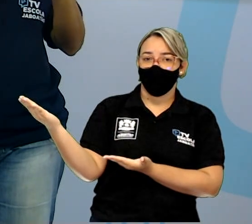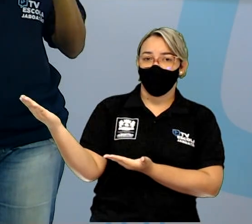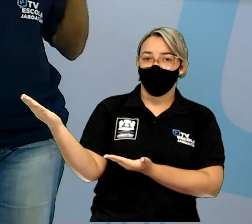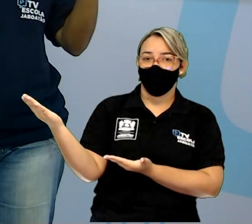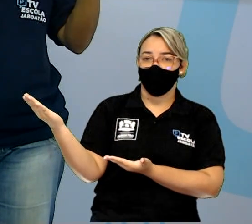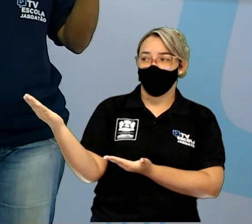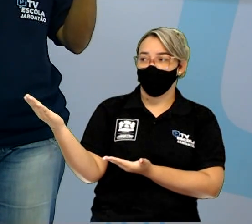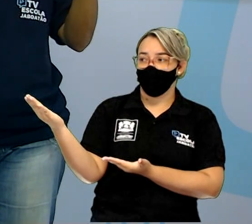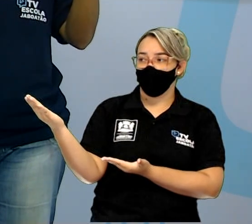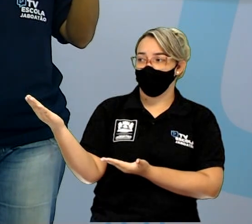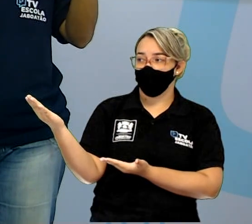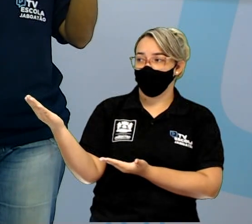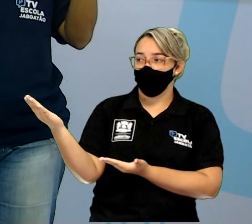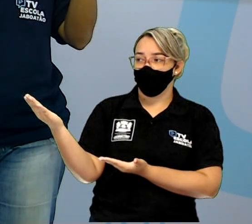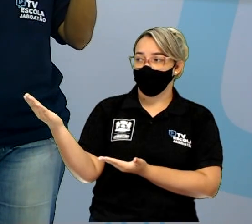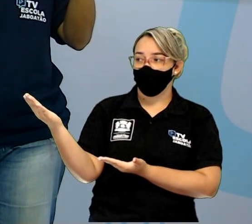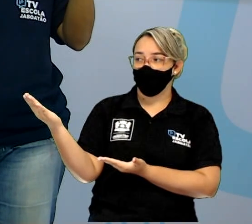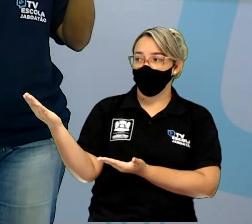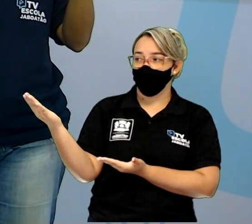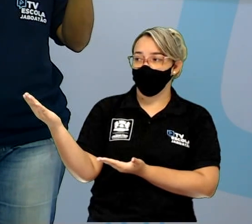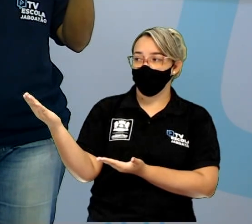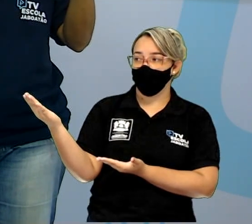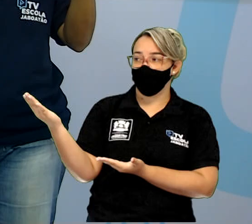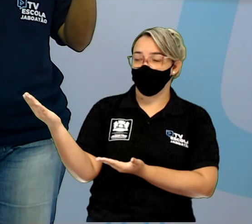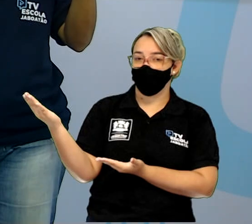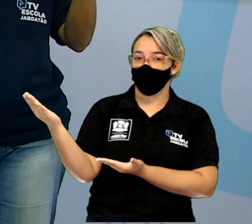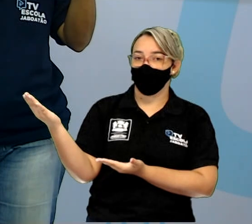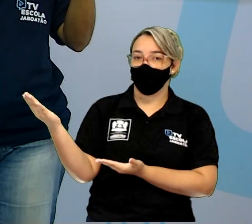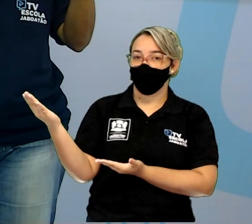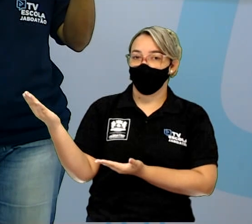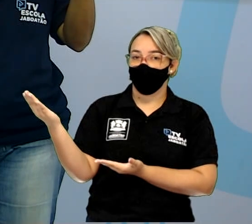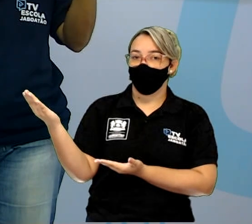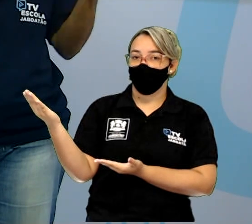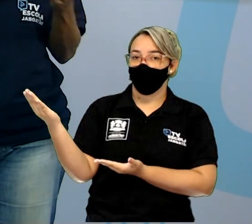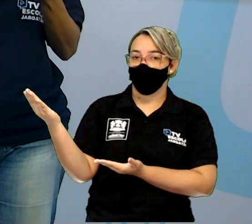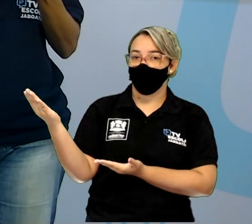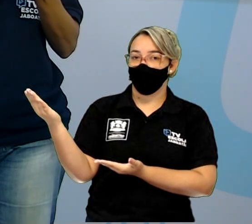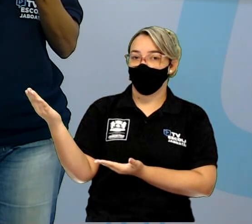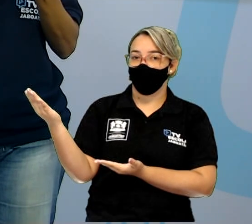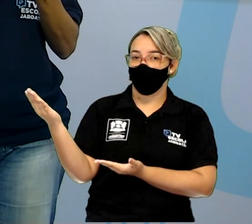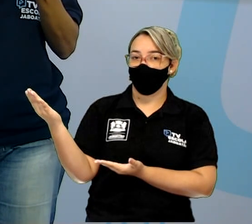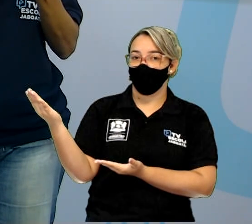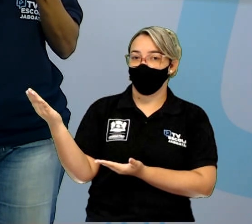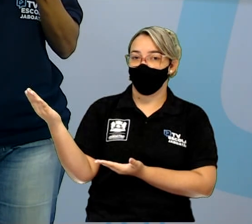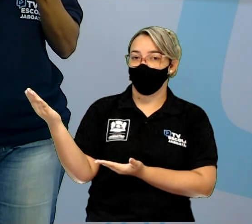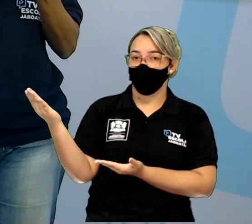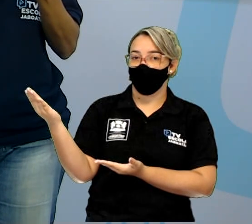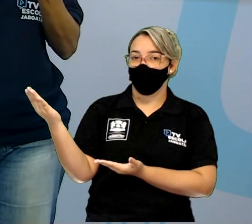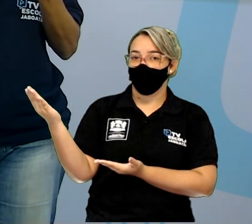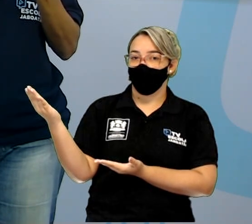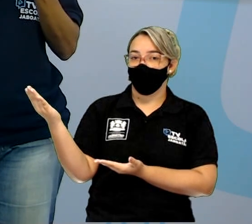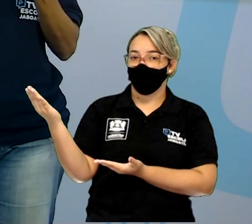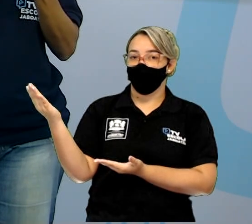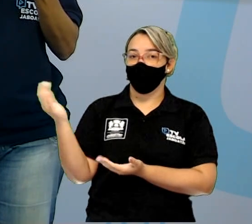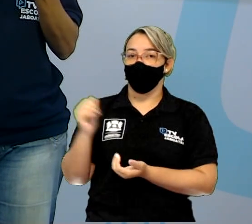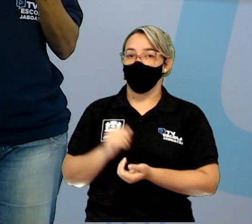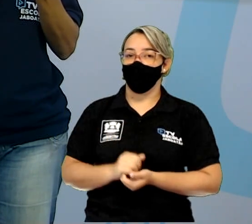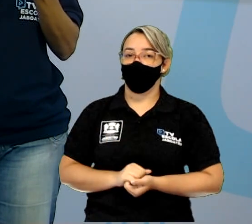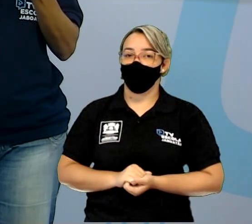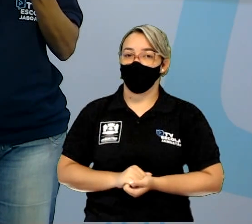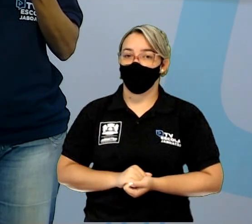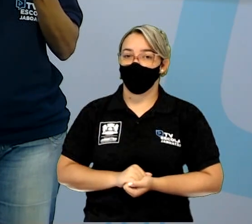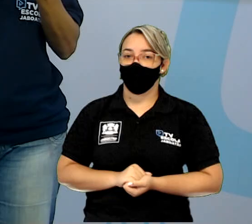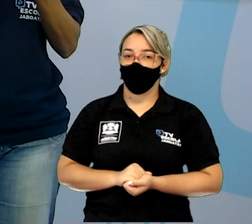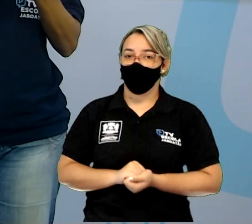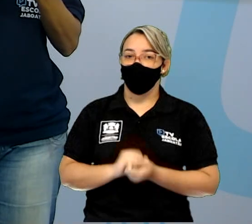acima. Não pode ser no meio, tem que ser um pouquinho antes passando, deixando passar essa parte